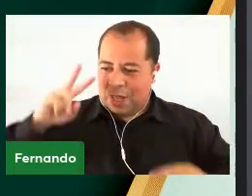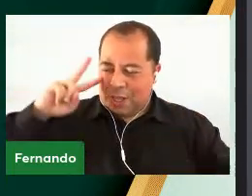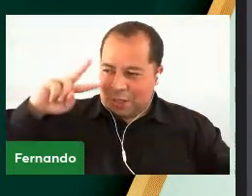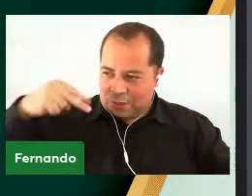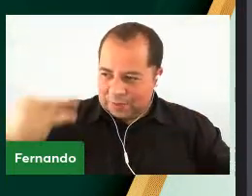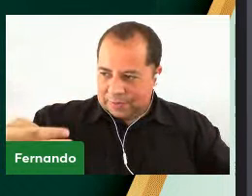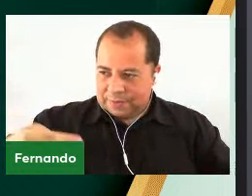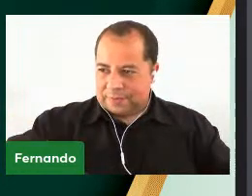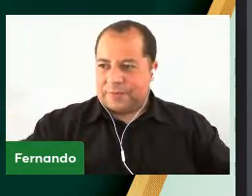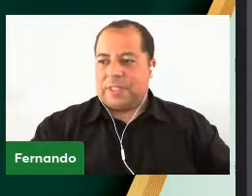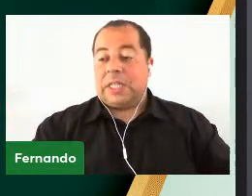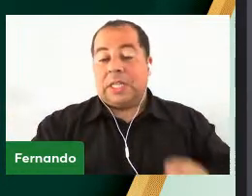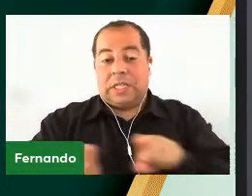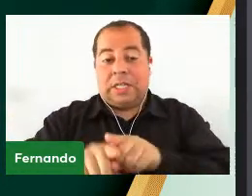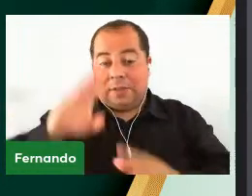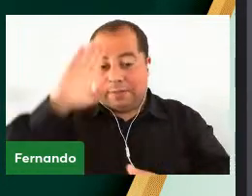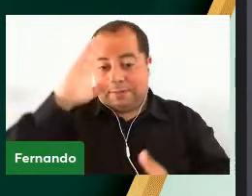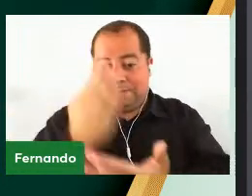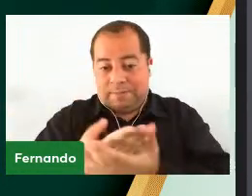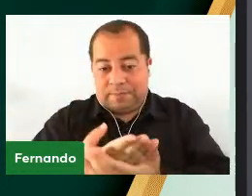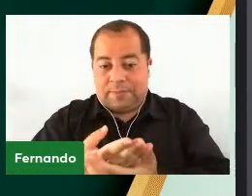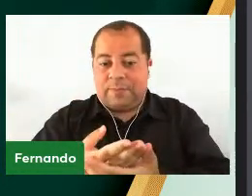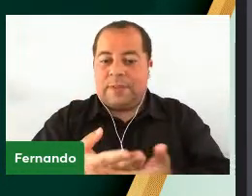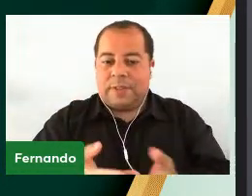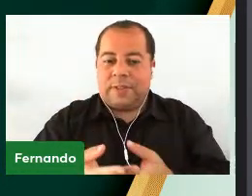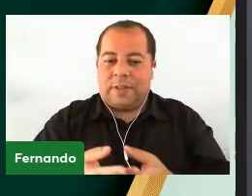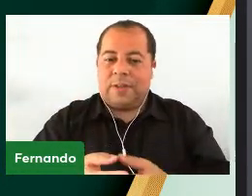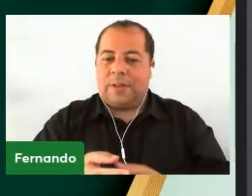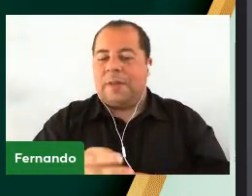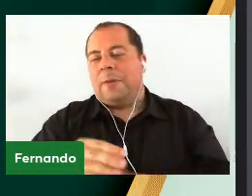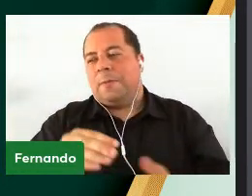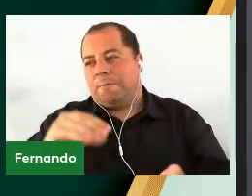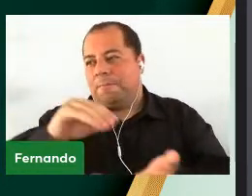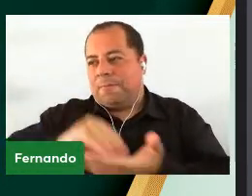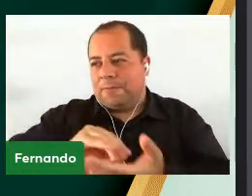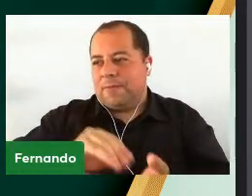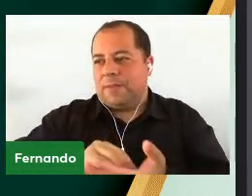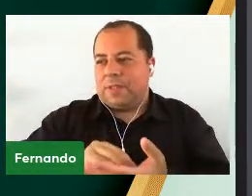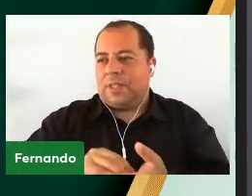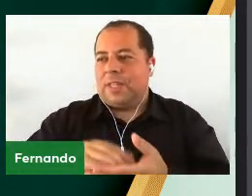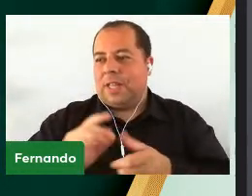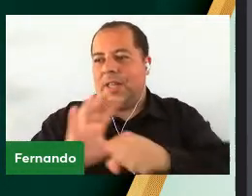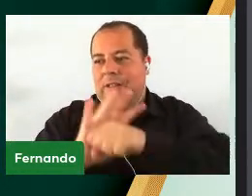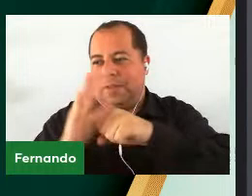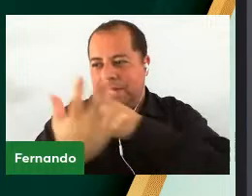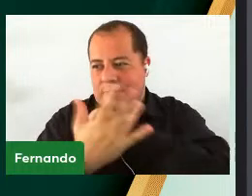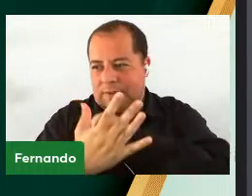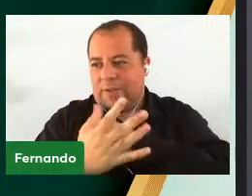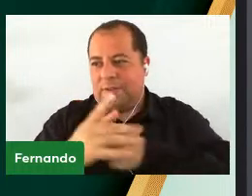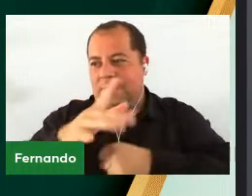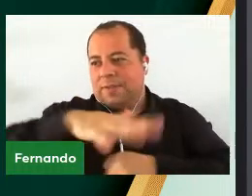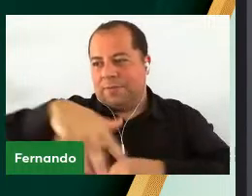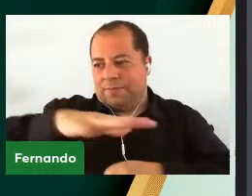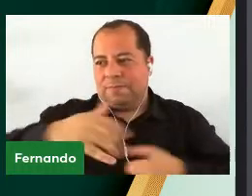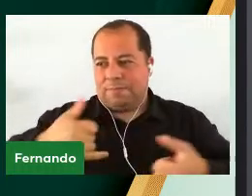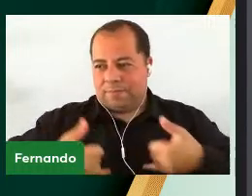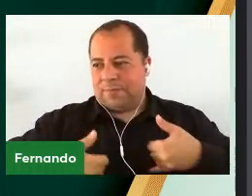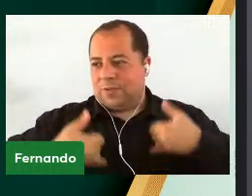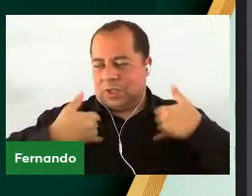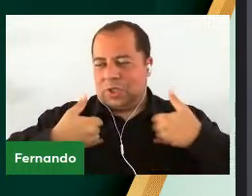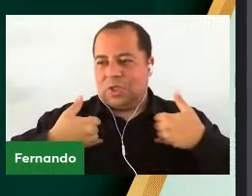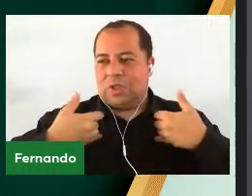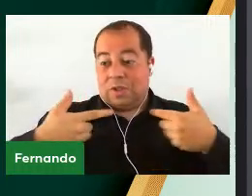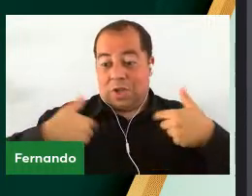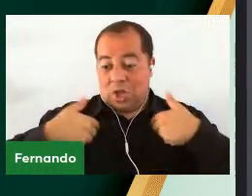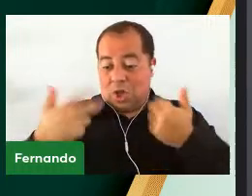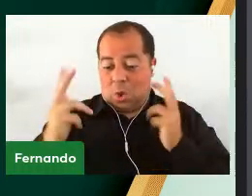E também acredito Que mesmo aqueles Que nos faltaram Em tempos difíceis Que foi a pandemia Estariam orgulhosos De ver vocês Assim como